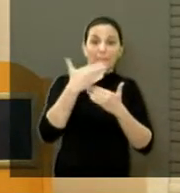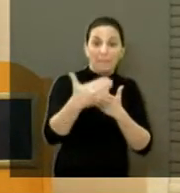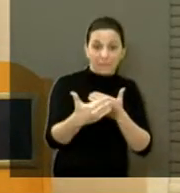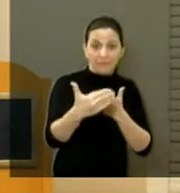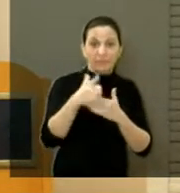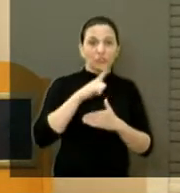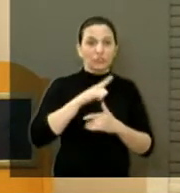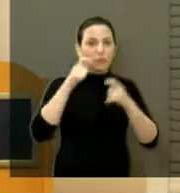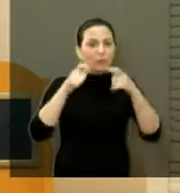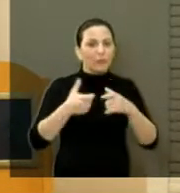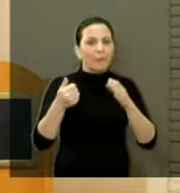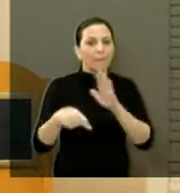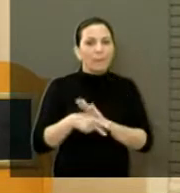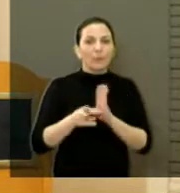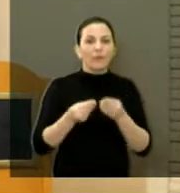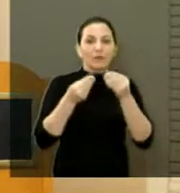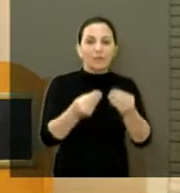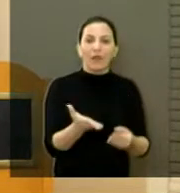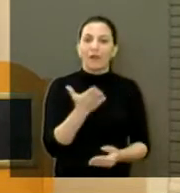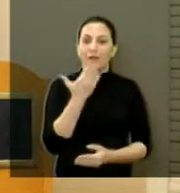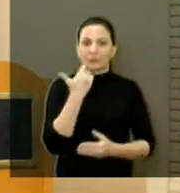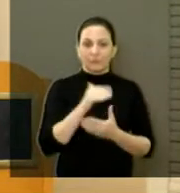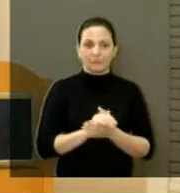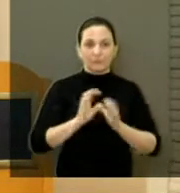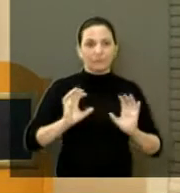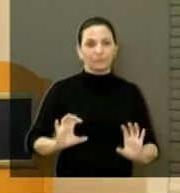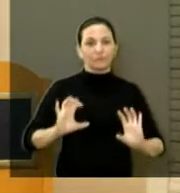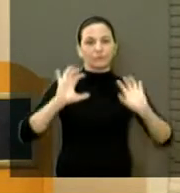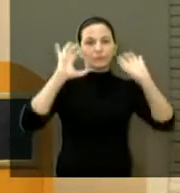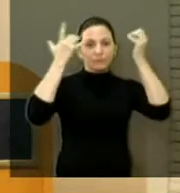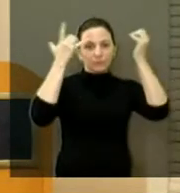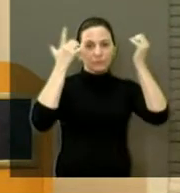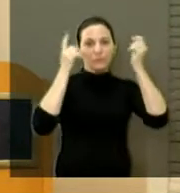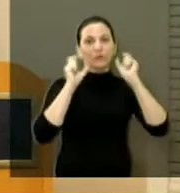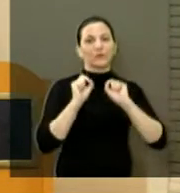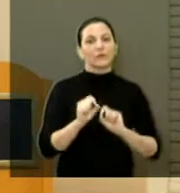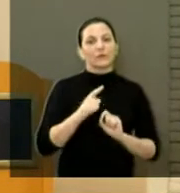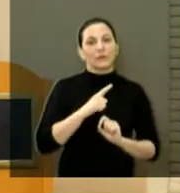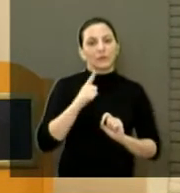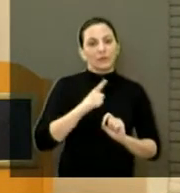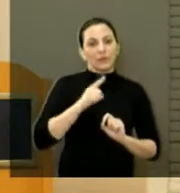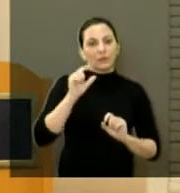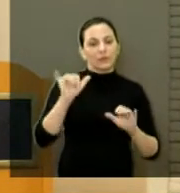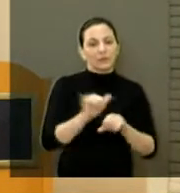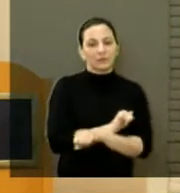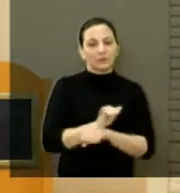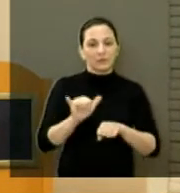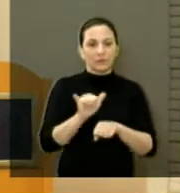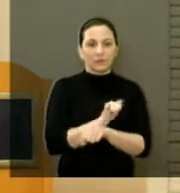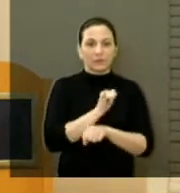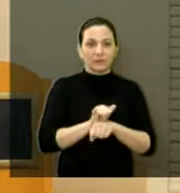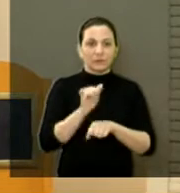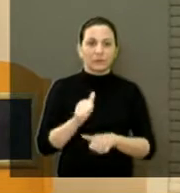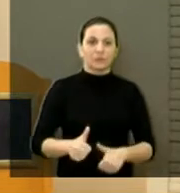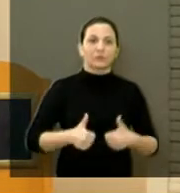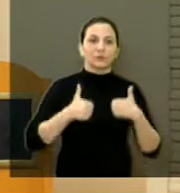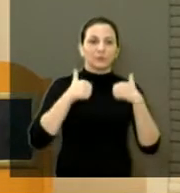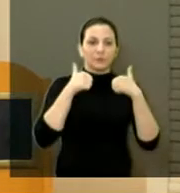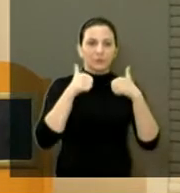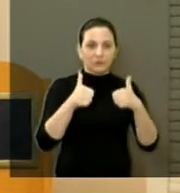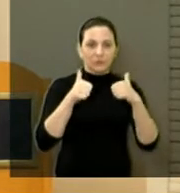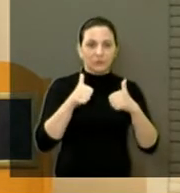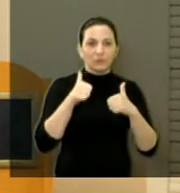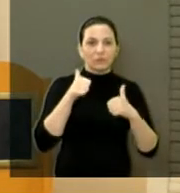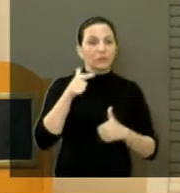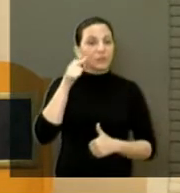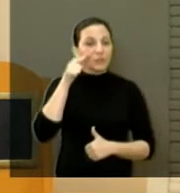E são, com eventos como esse, com ações estratégicas e positivas, que